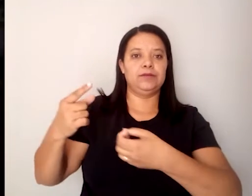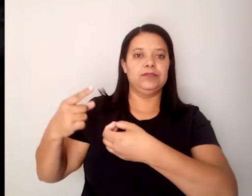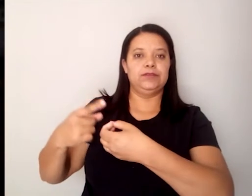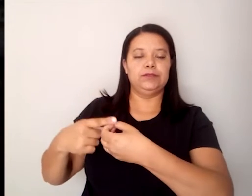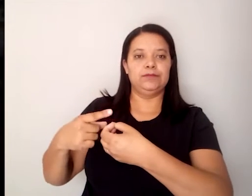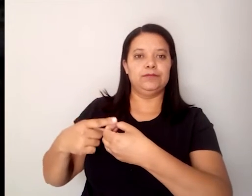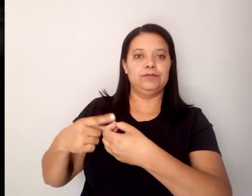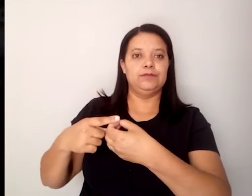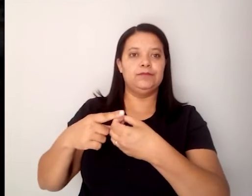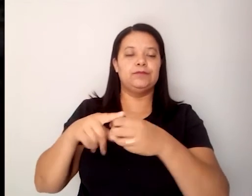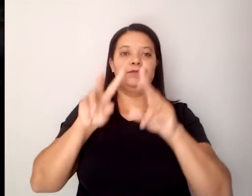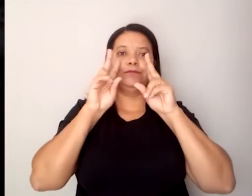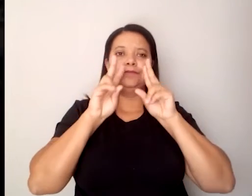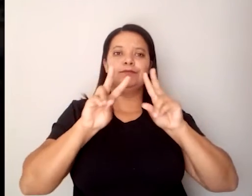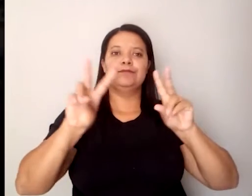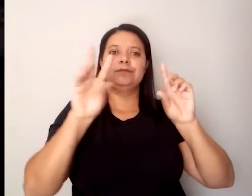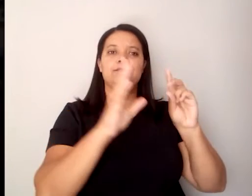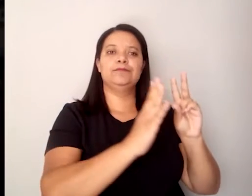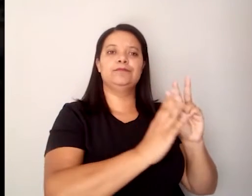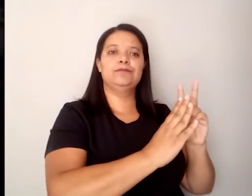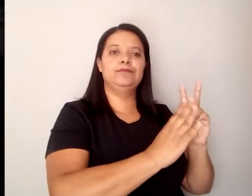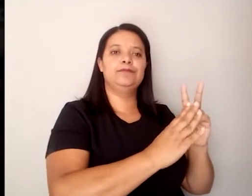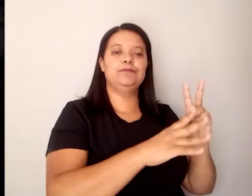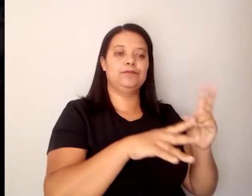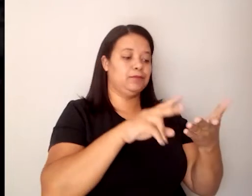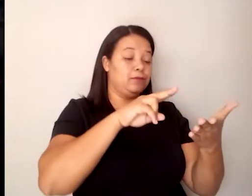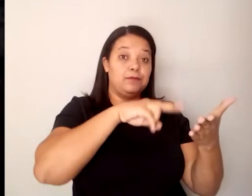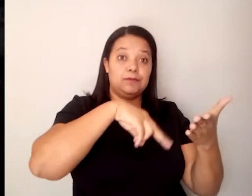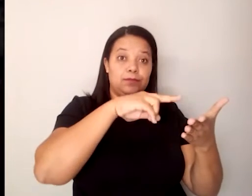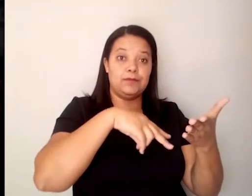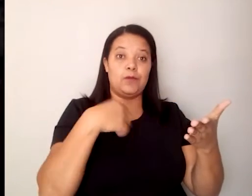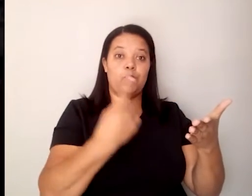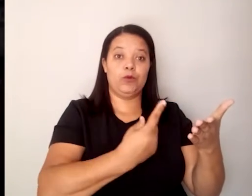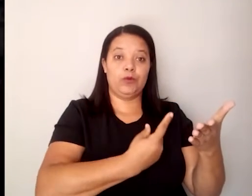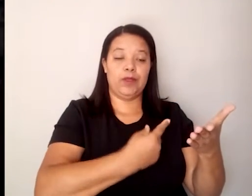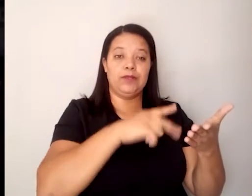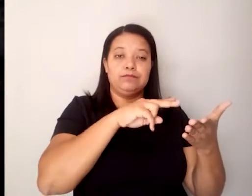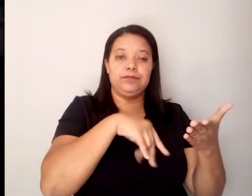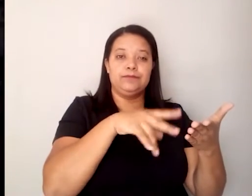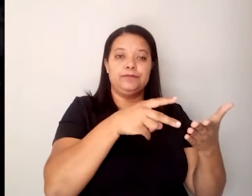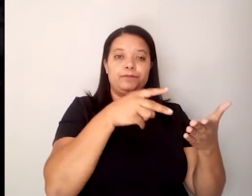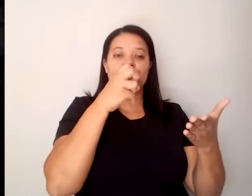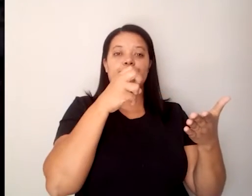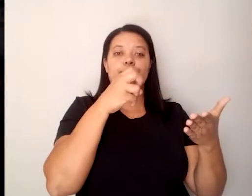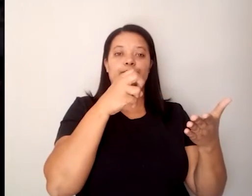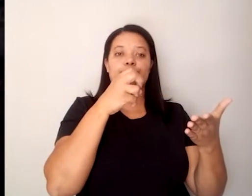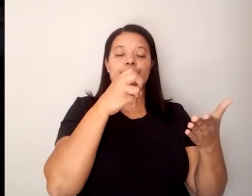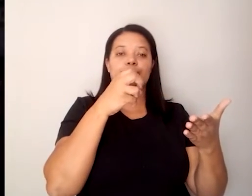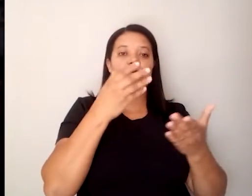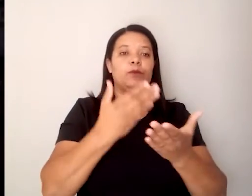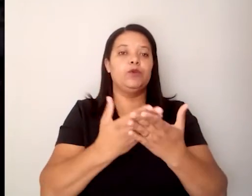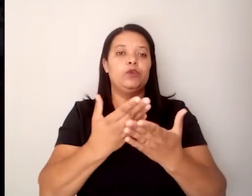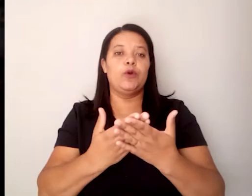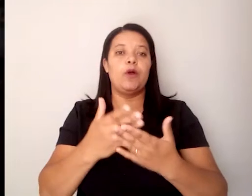na paisagem dos leitores, das livrarias, das bibliotecas, das escolas, das